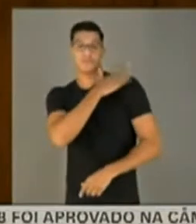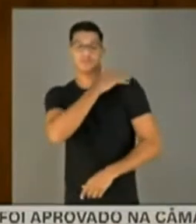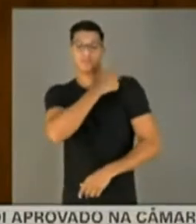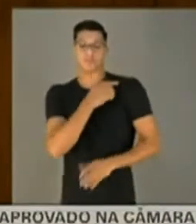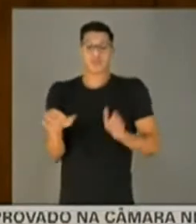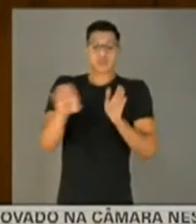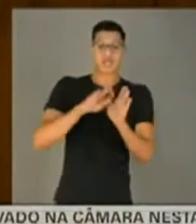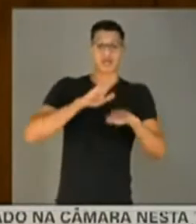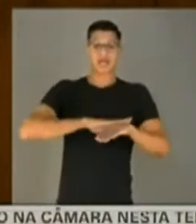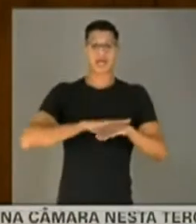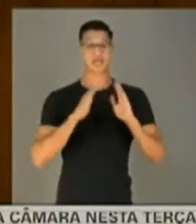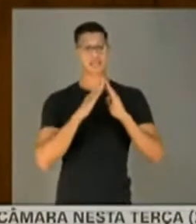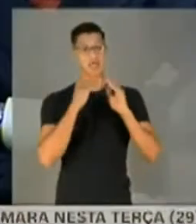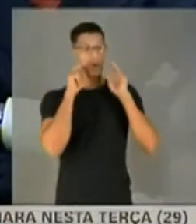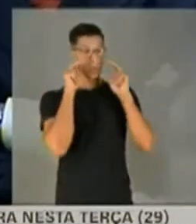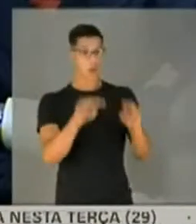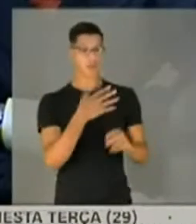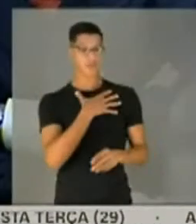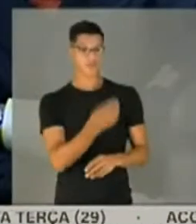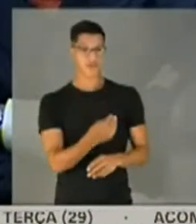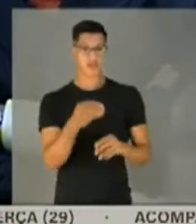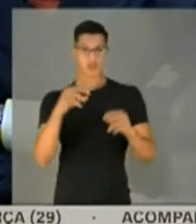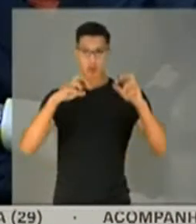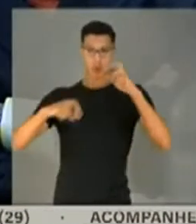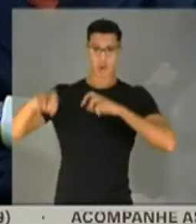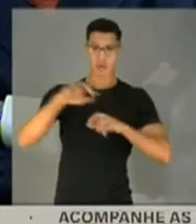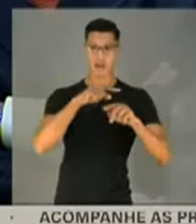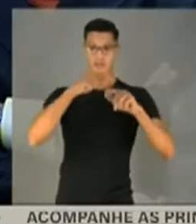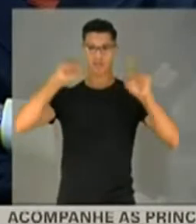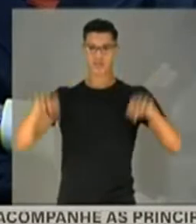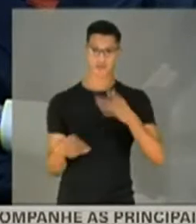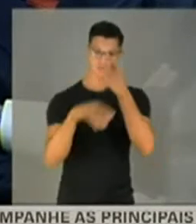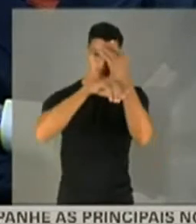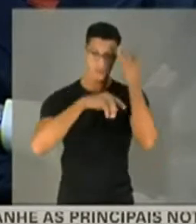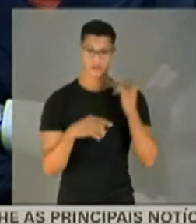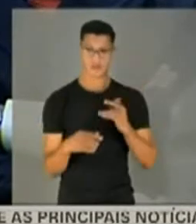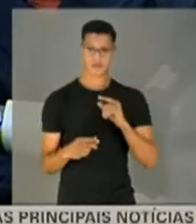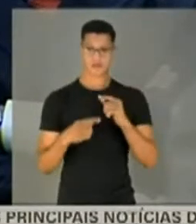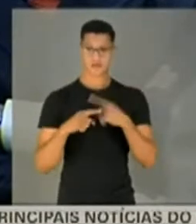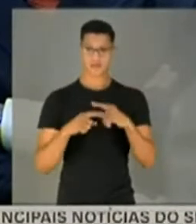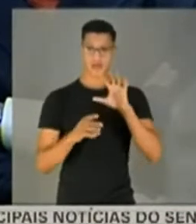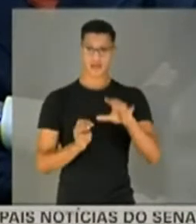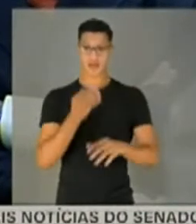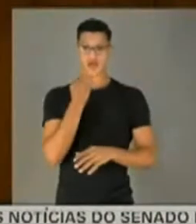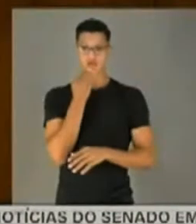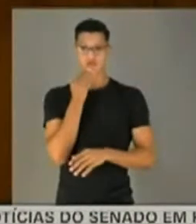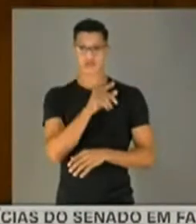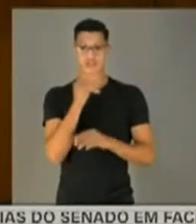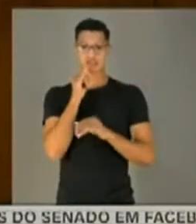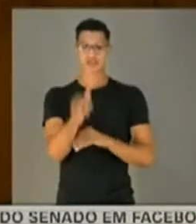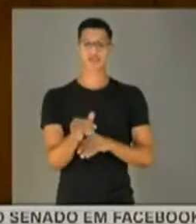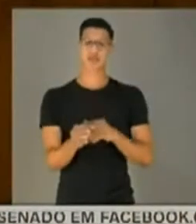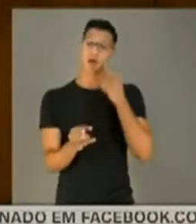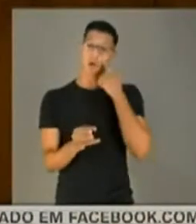chegar em casa, poder olhar para os seus filhos, na rua, para os seus funcionários, para as pessoas, porque essa é uma oportunidade de dizer,